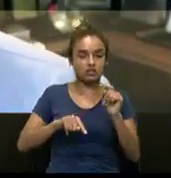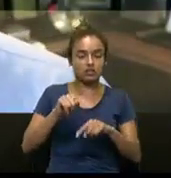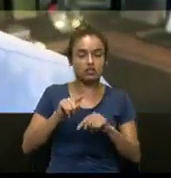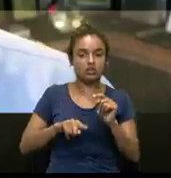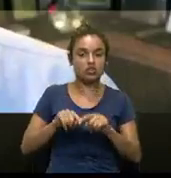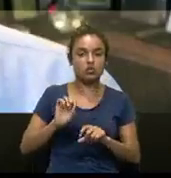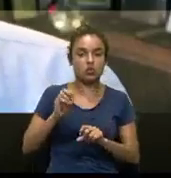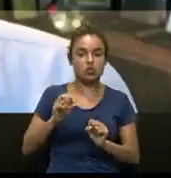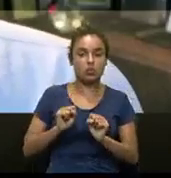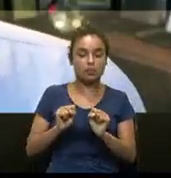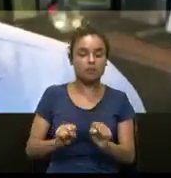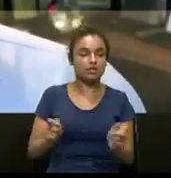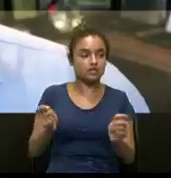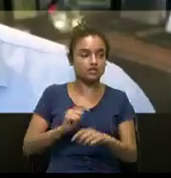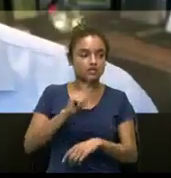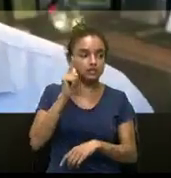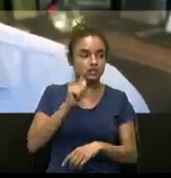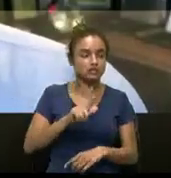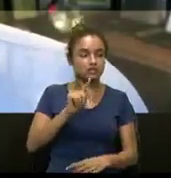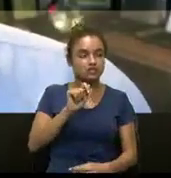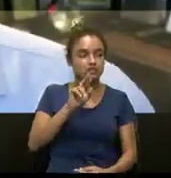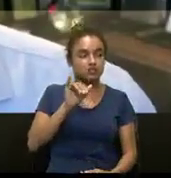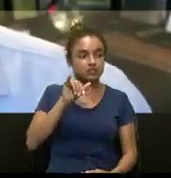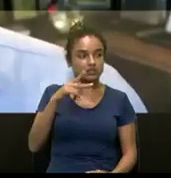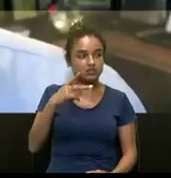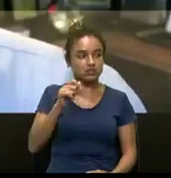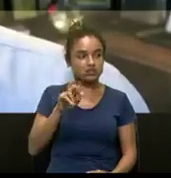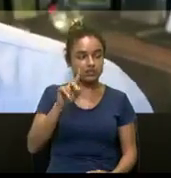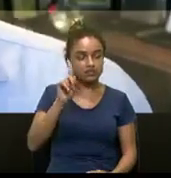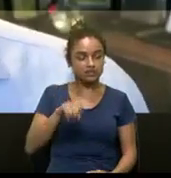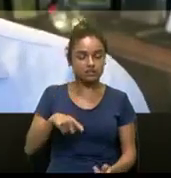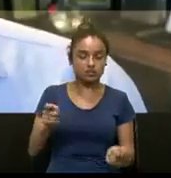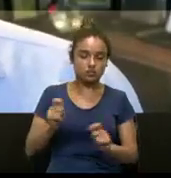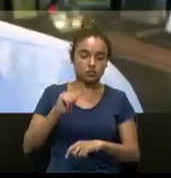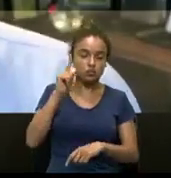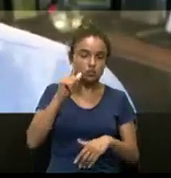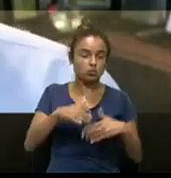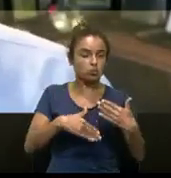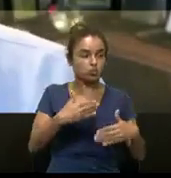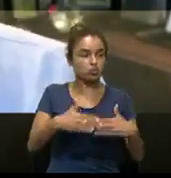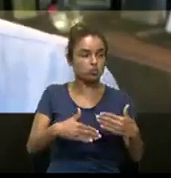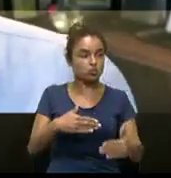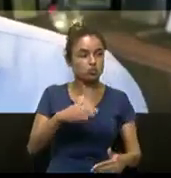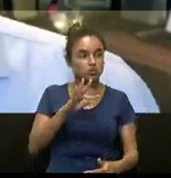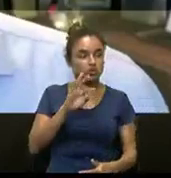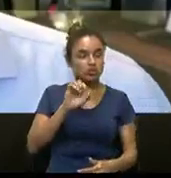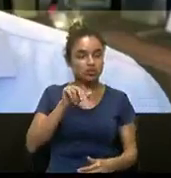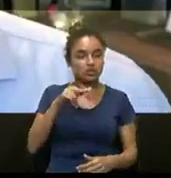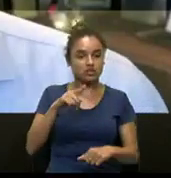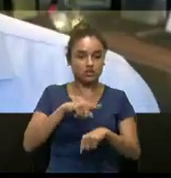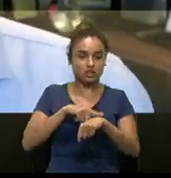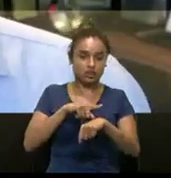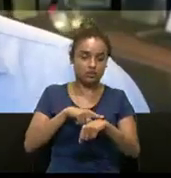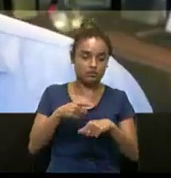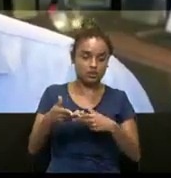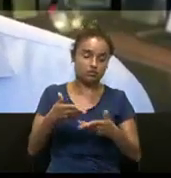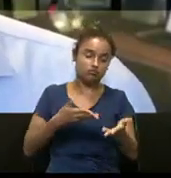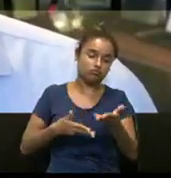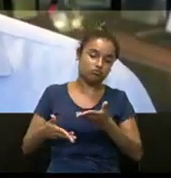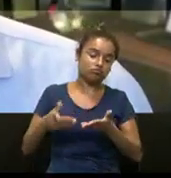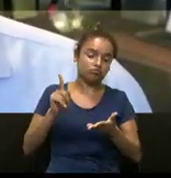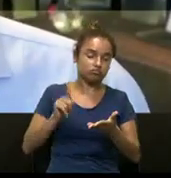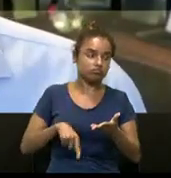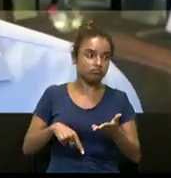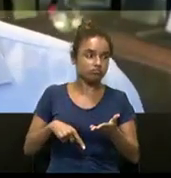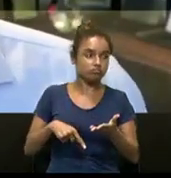ou eu posso garimpar, trabalhar, colocar minha máquina para trabalhar em troca do tempo de envolvimento com esse mercado, eu serei